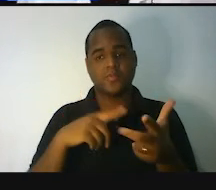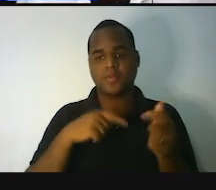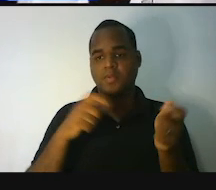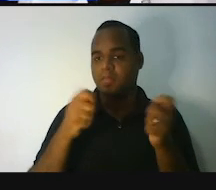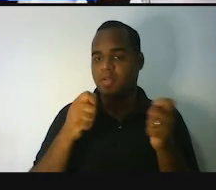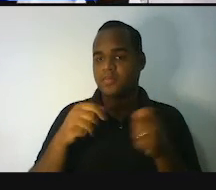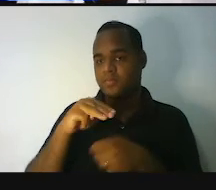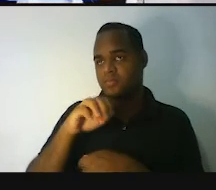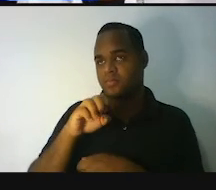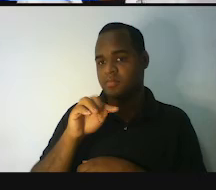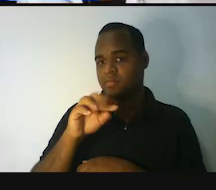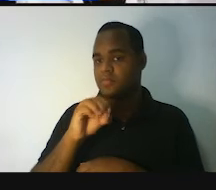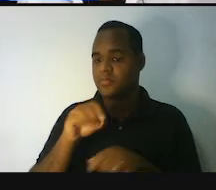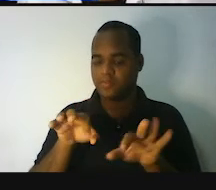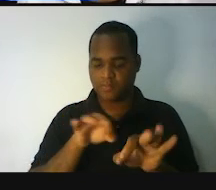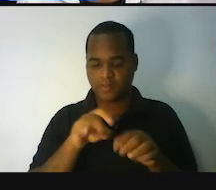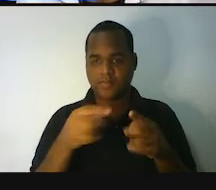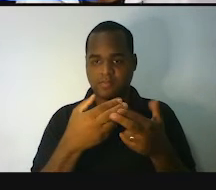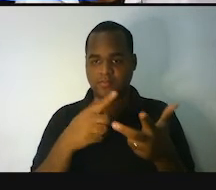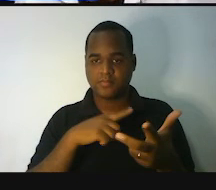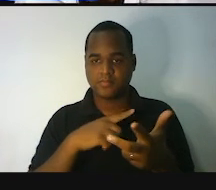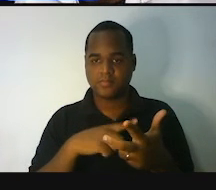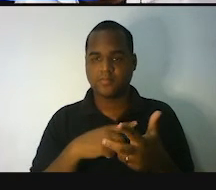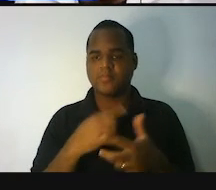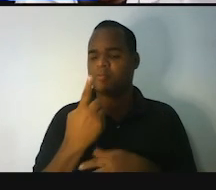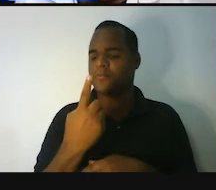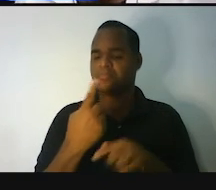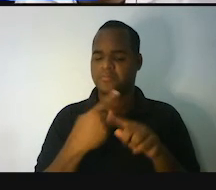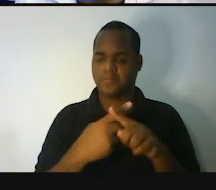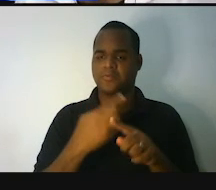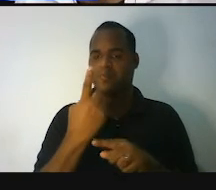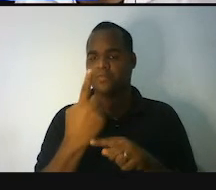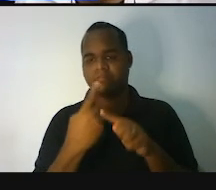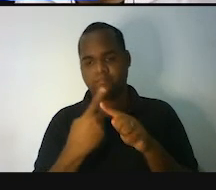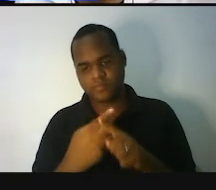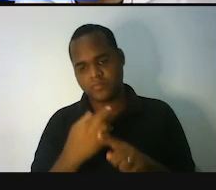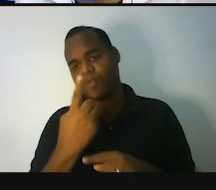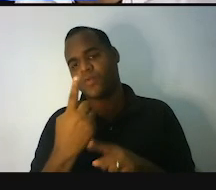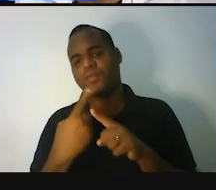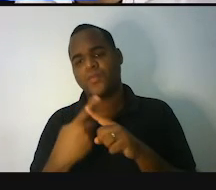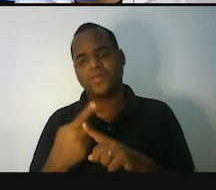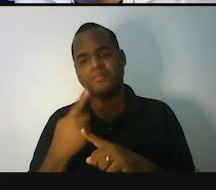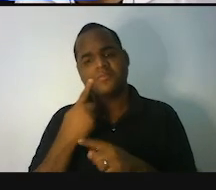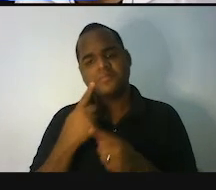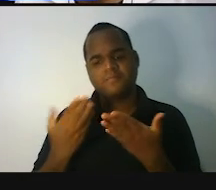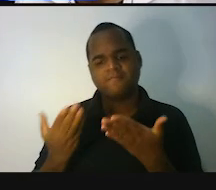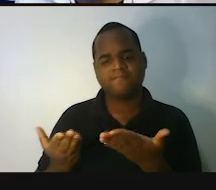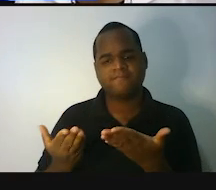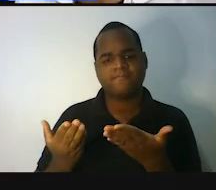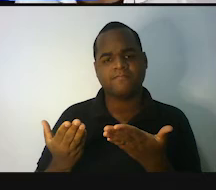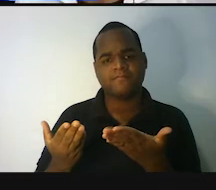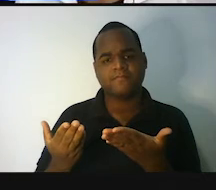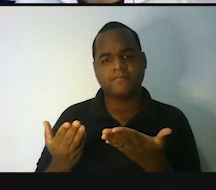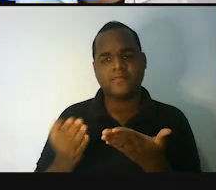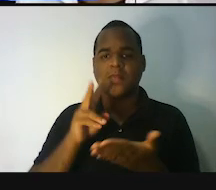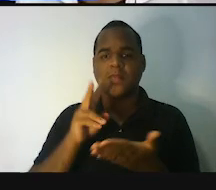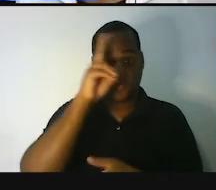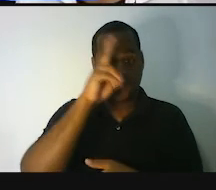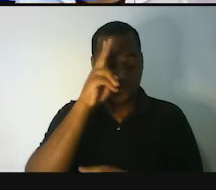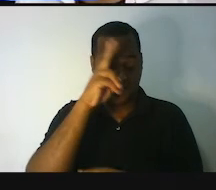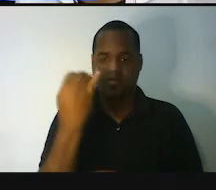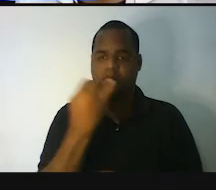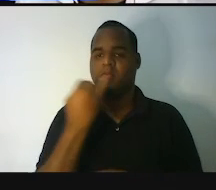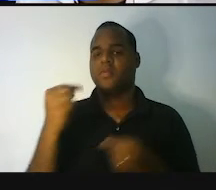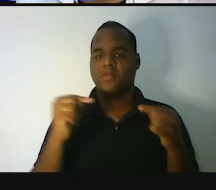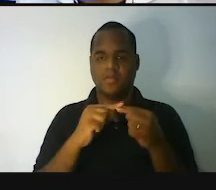metro, eu deixei organizadinho em outro canto. Esse um, vezes um, vezes um, lembra uma